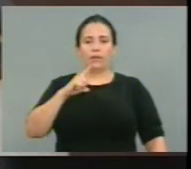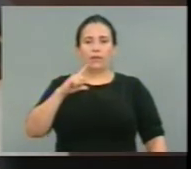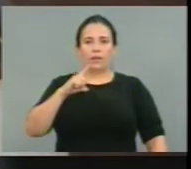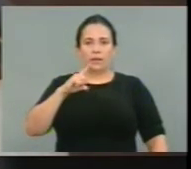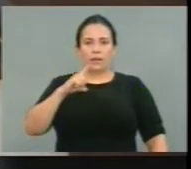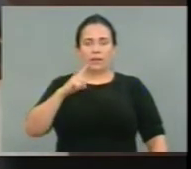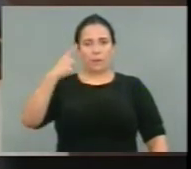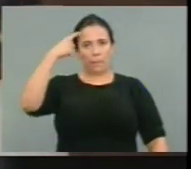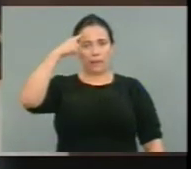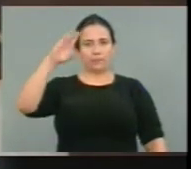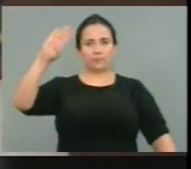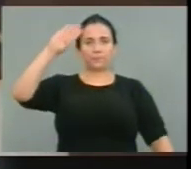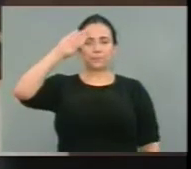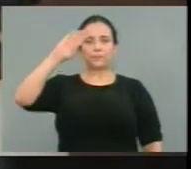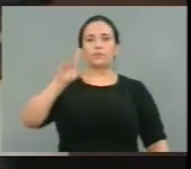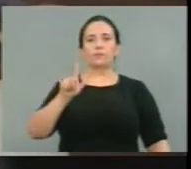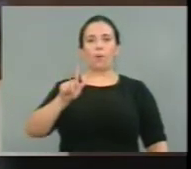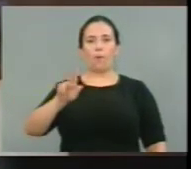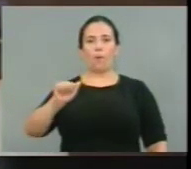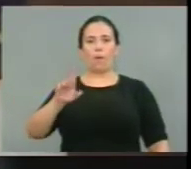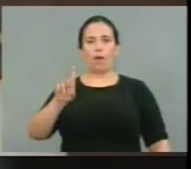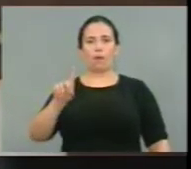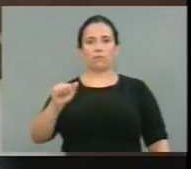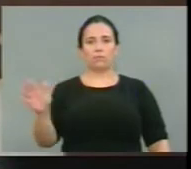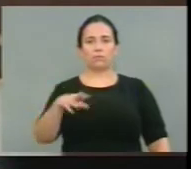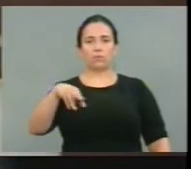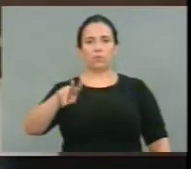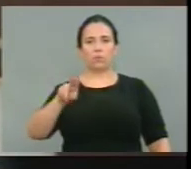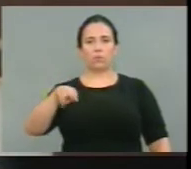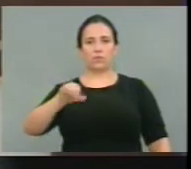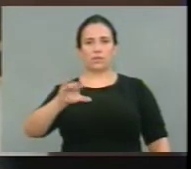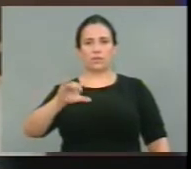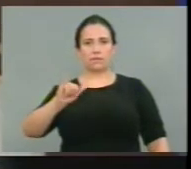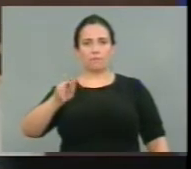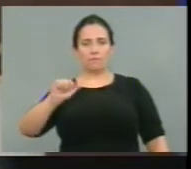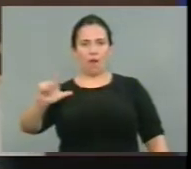municipais para enfrentamento direto, nós estaríamos